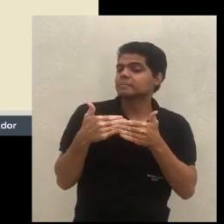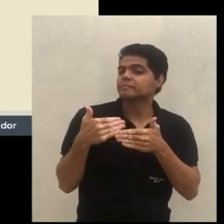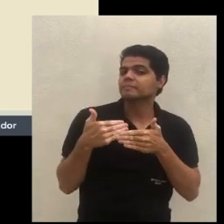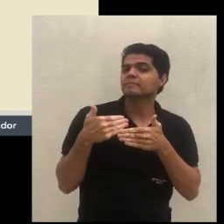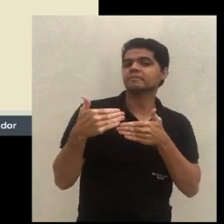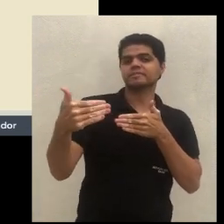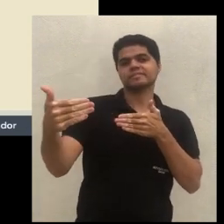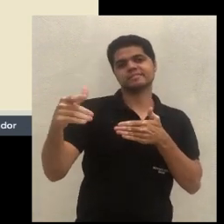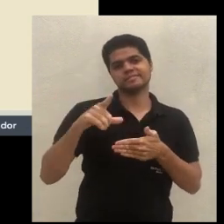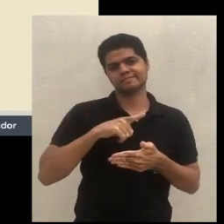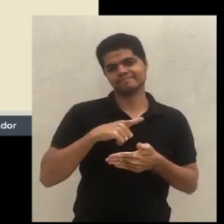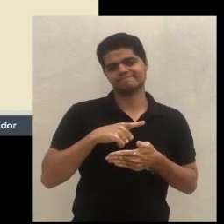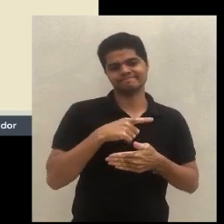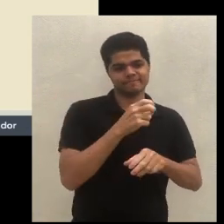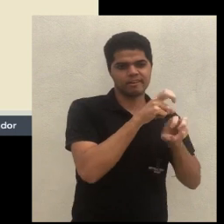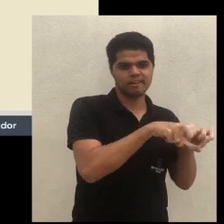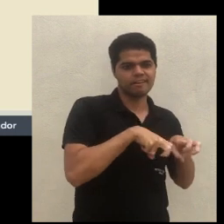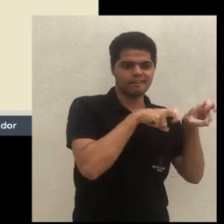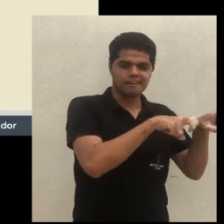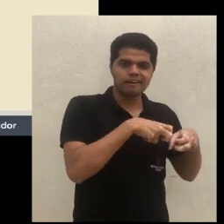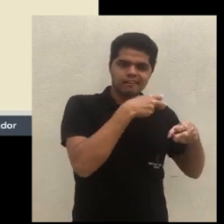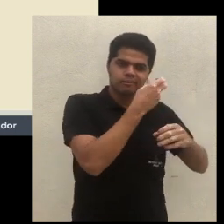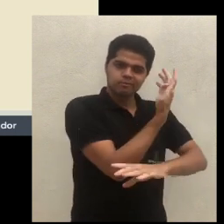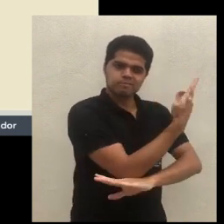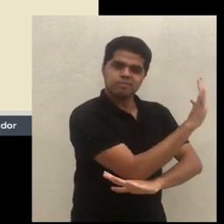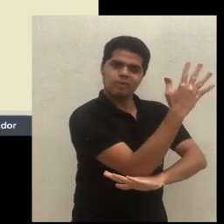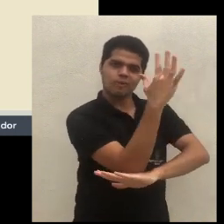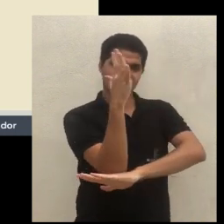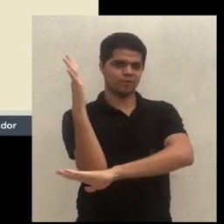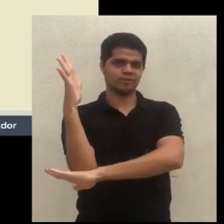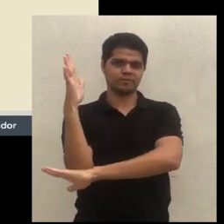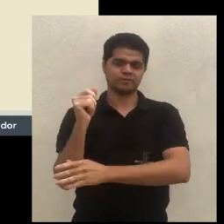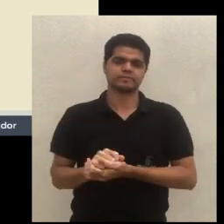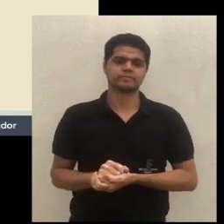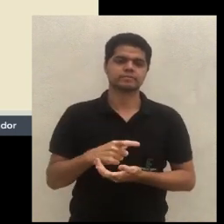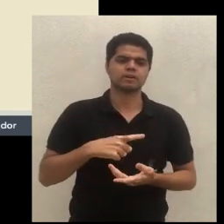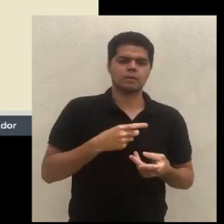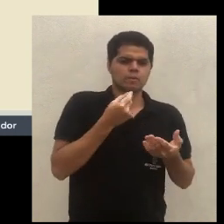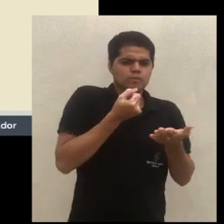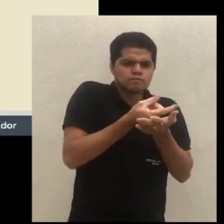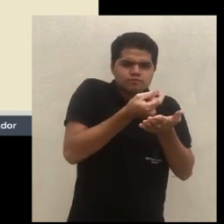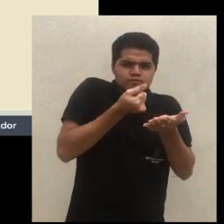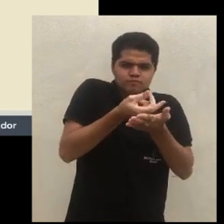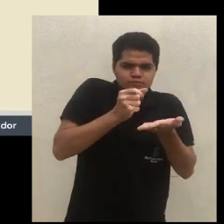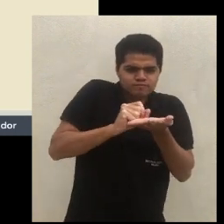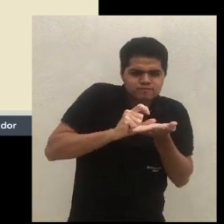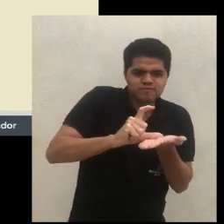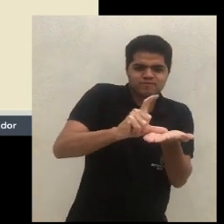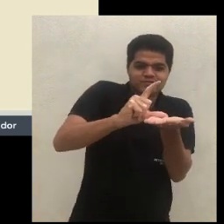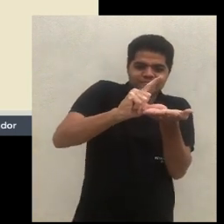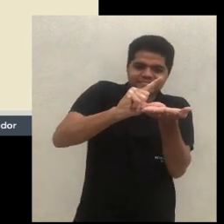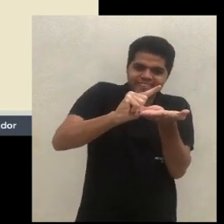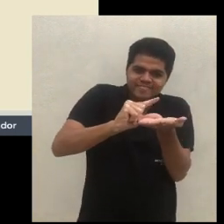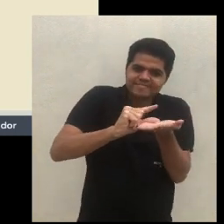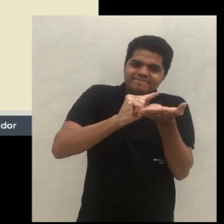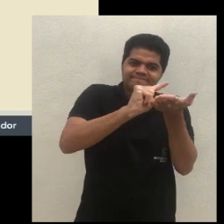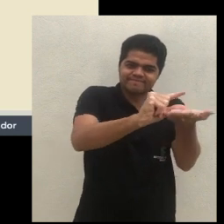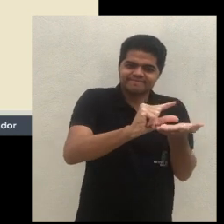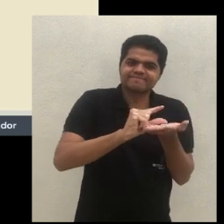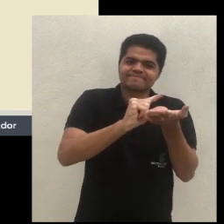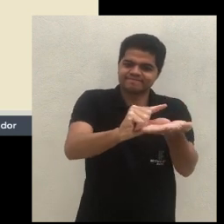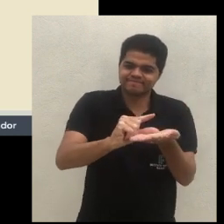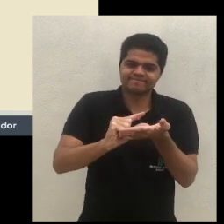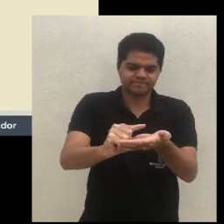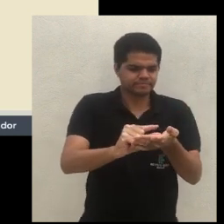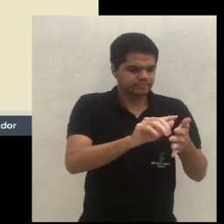funcione na agrofloresta. Então com isso, você reduz custos de investimento, porque você está ali naquele mesmo